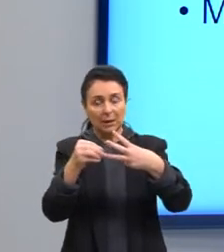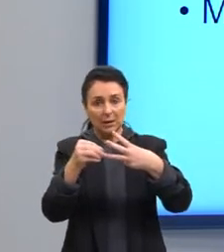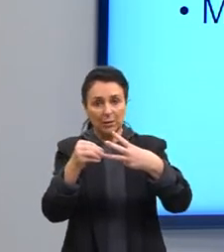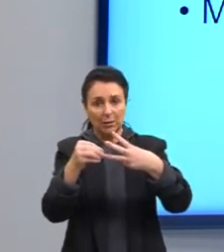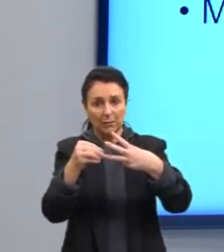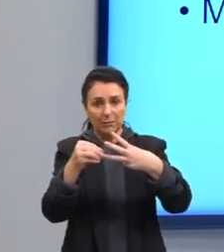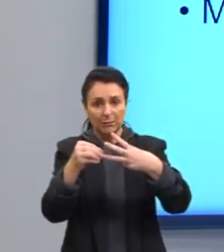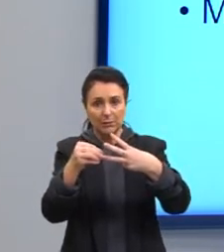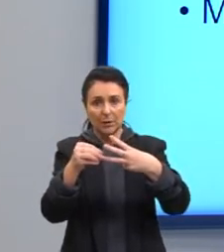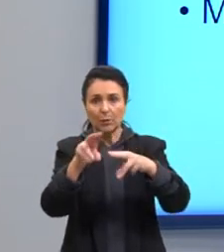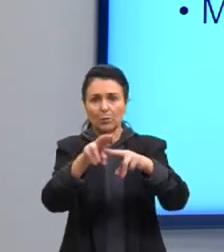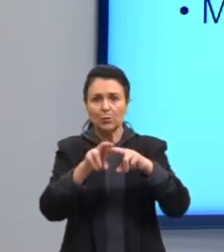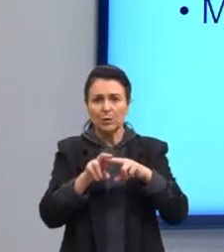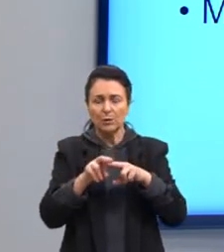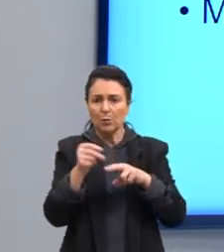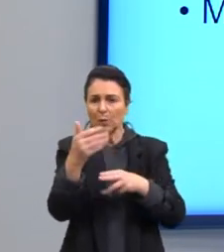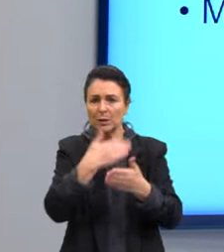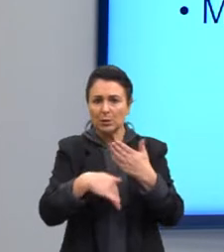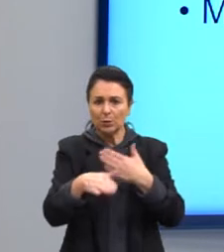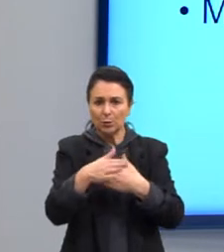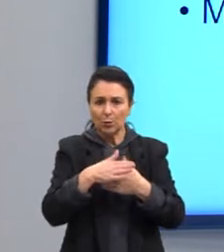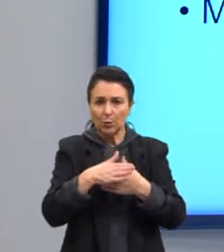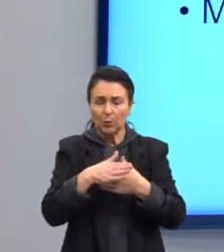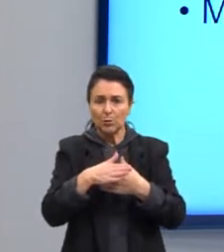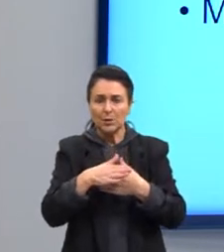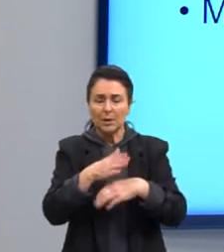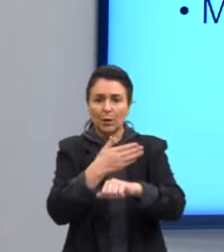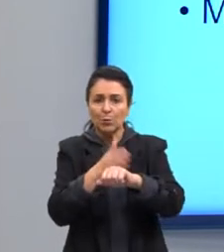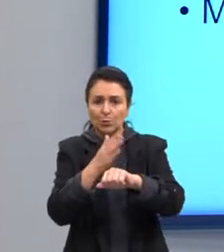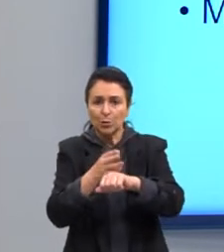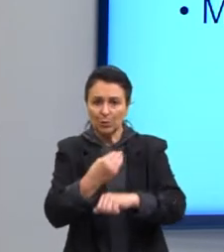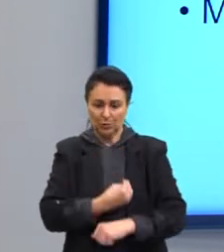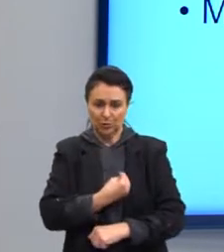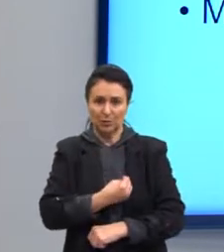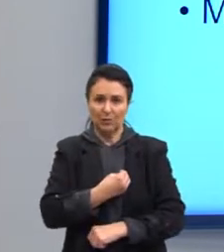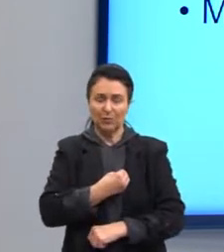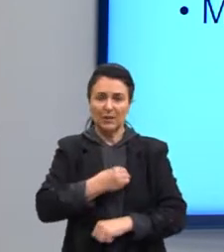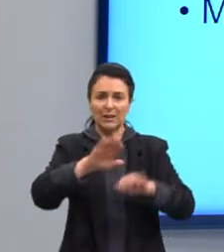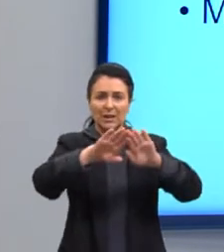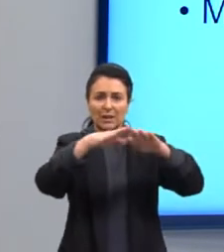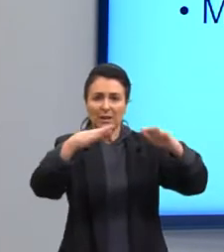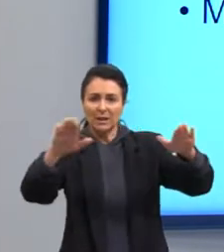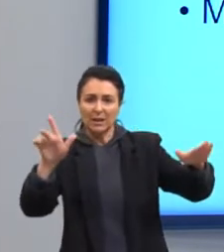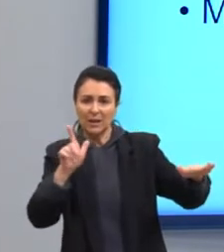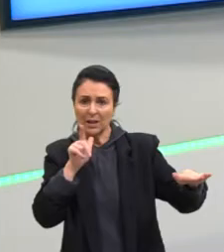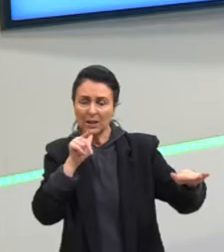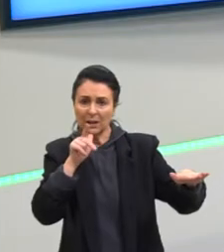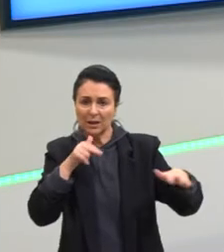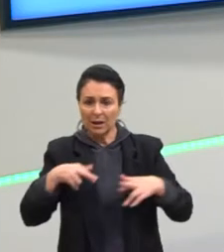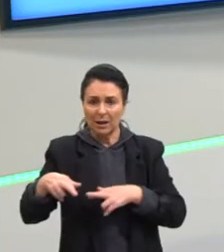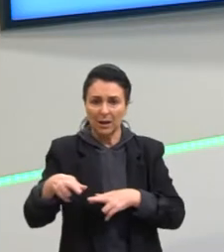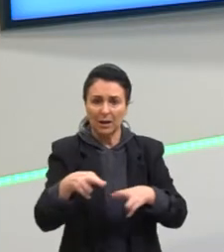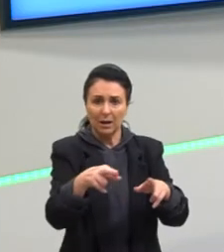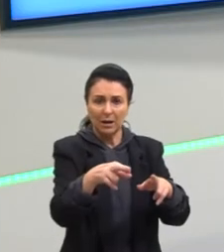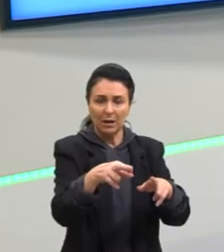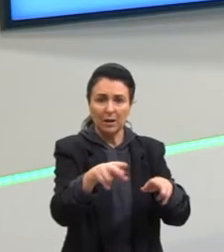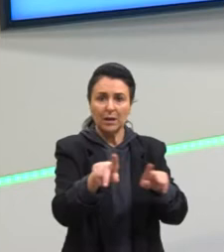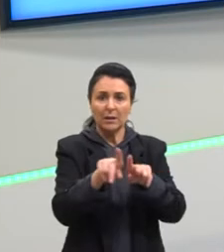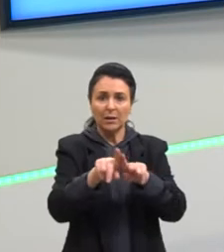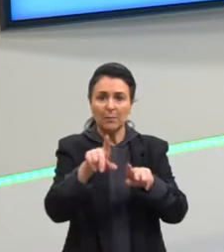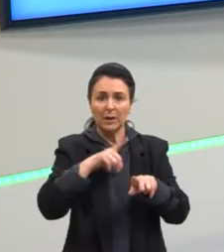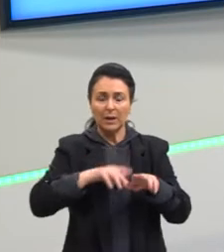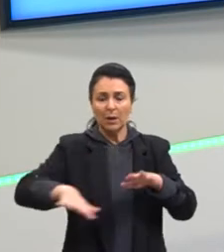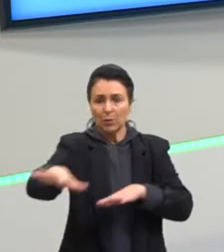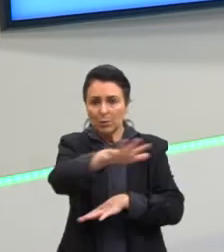são aquáticos. Ou eles vivem nos mares, oceanos, rios, lagos. Ou até mesmo em ambiente terrestre,